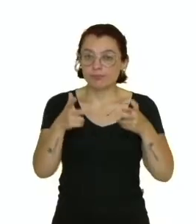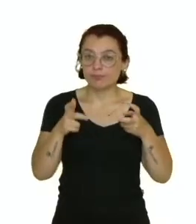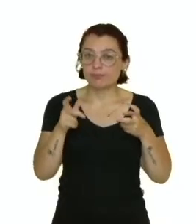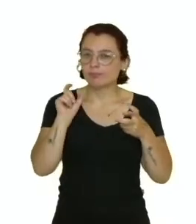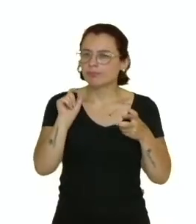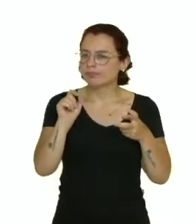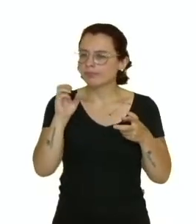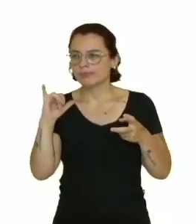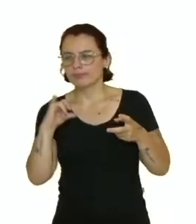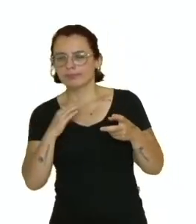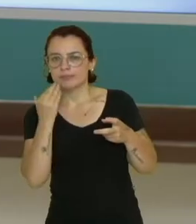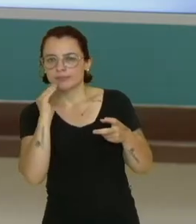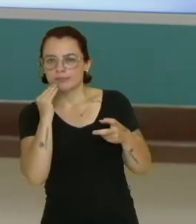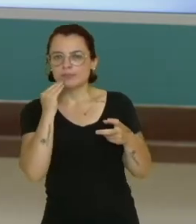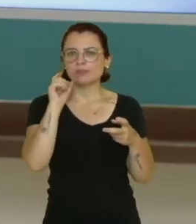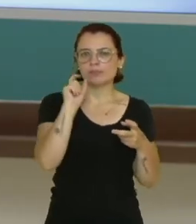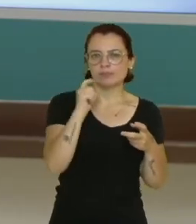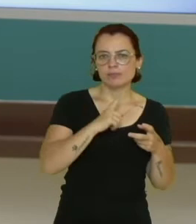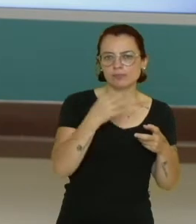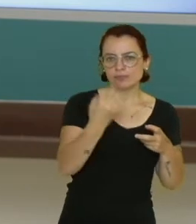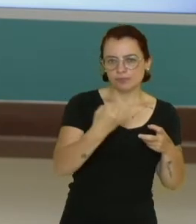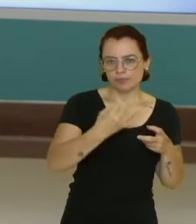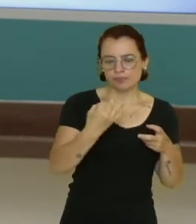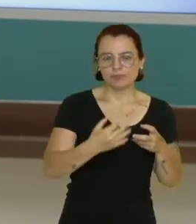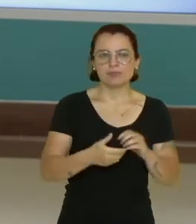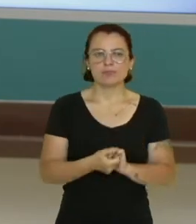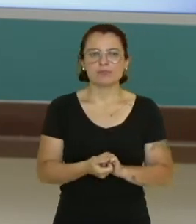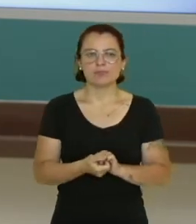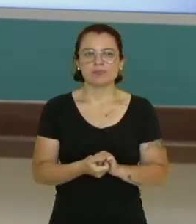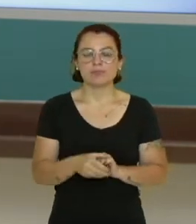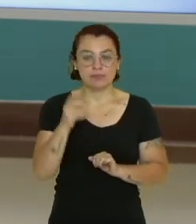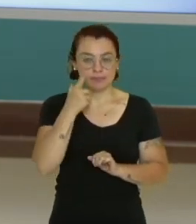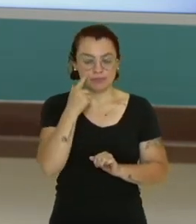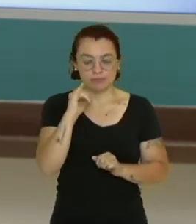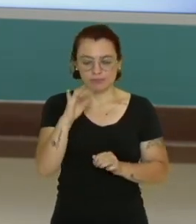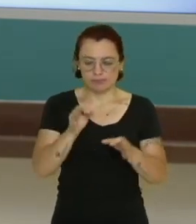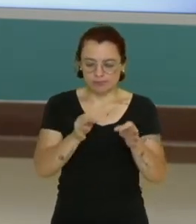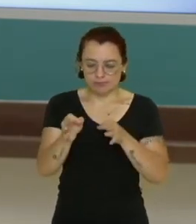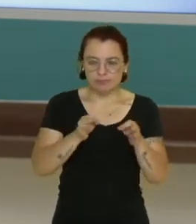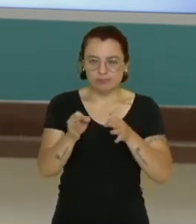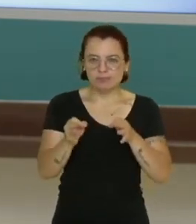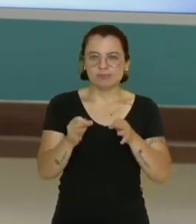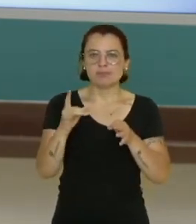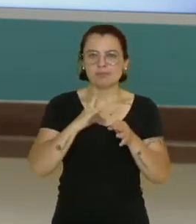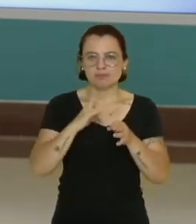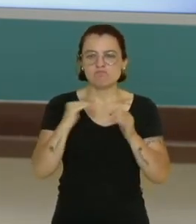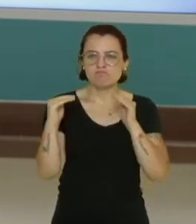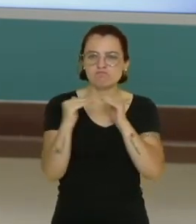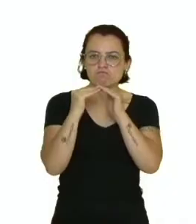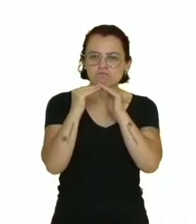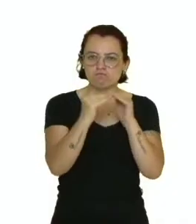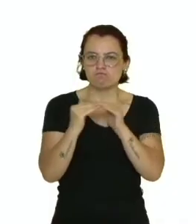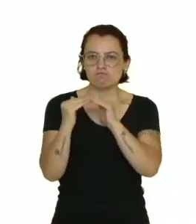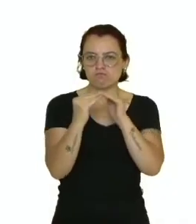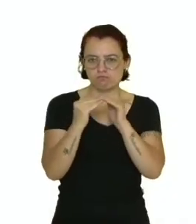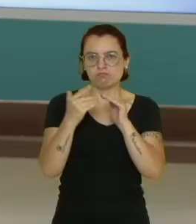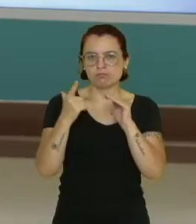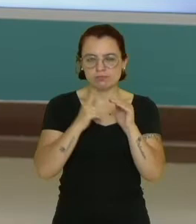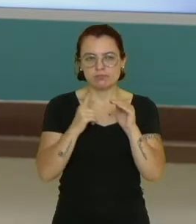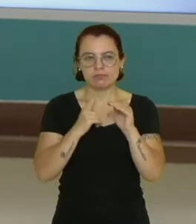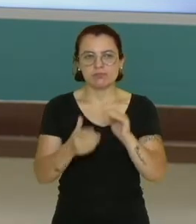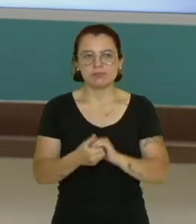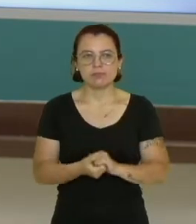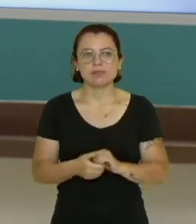as fragilidades. Então, reconhecer se esse plano está bem coeso, ele é bem coerente. E também, óbvio,